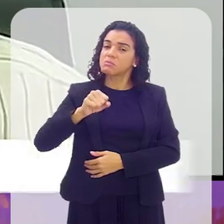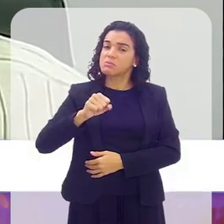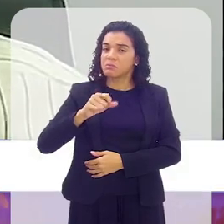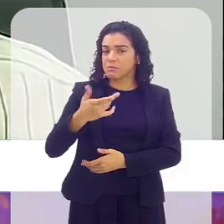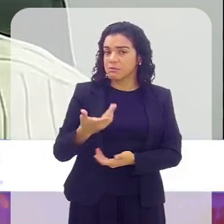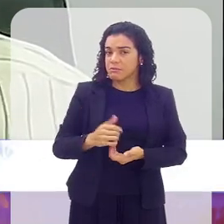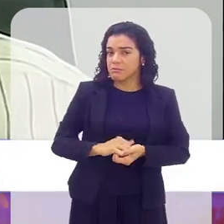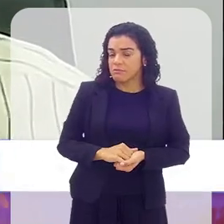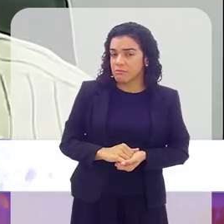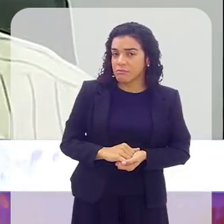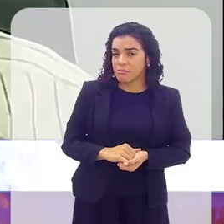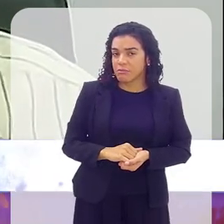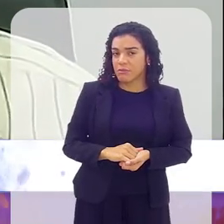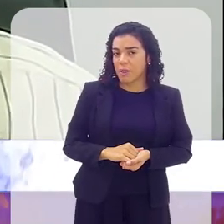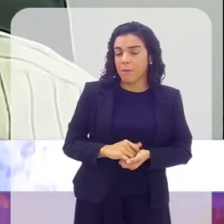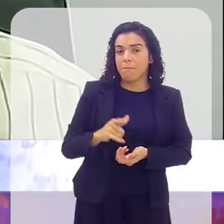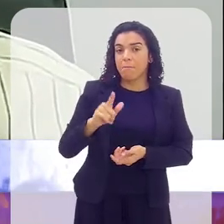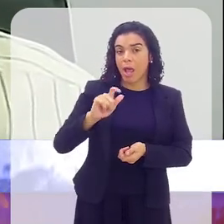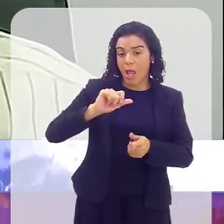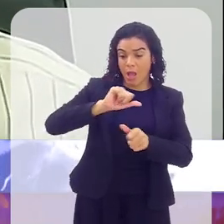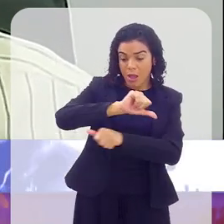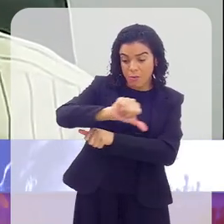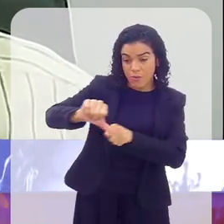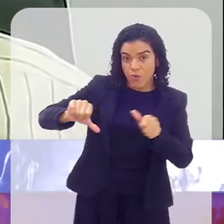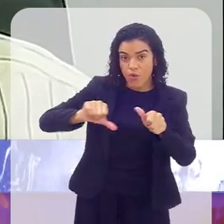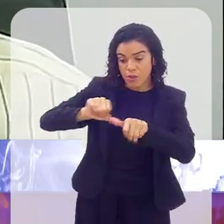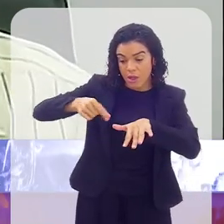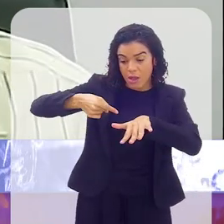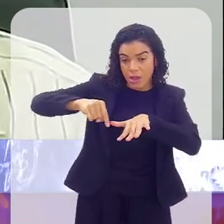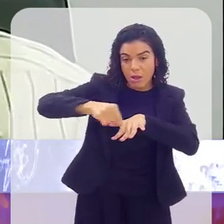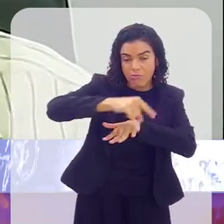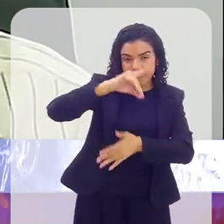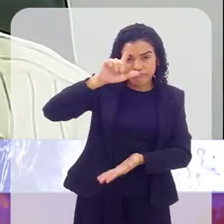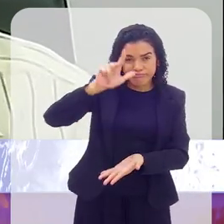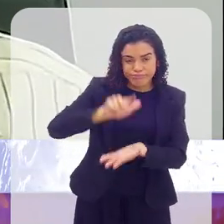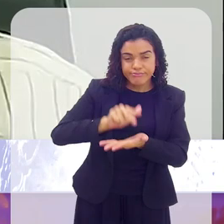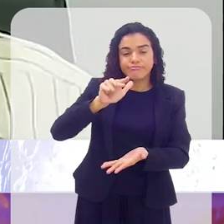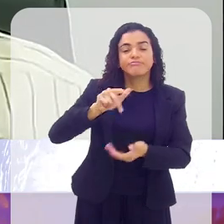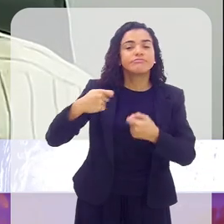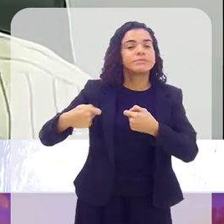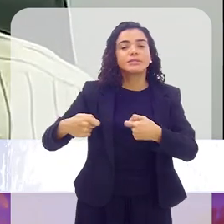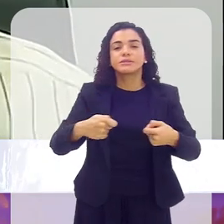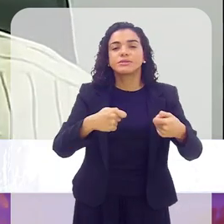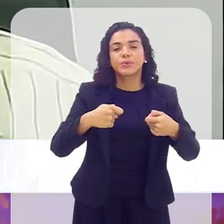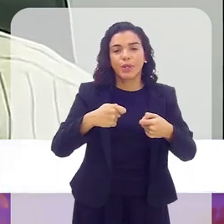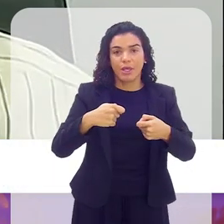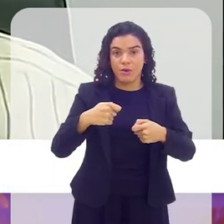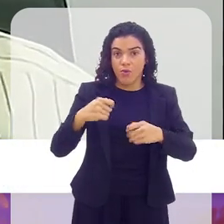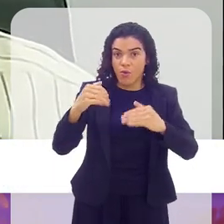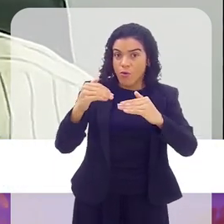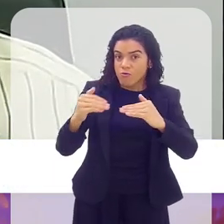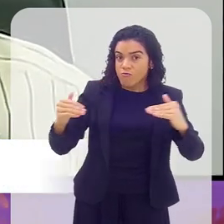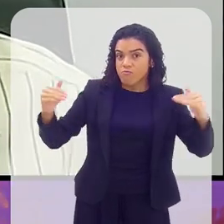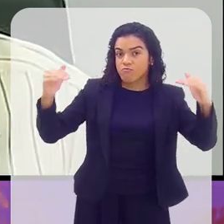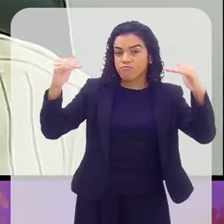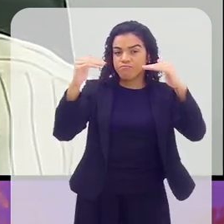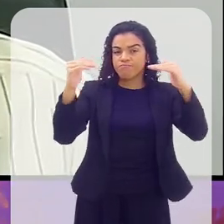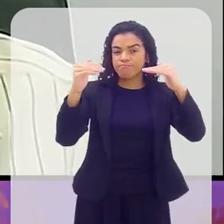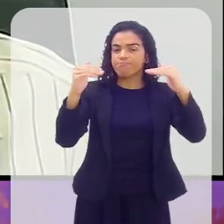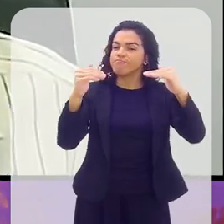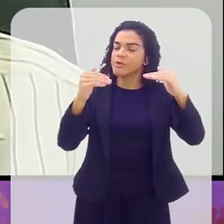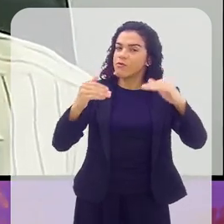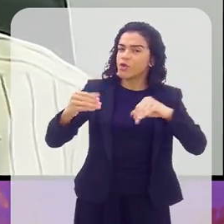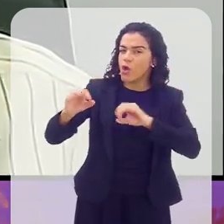porque para você se tornar um esporte olímpico, você precisa ter um nível de